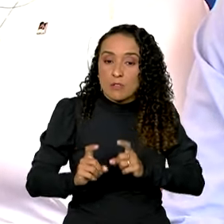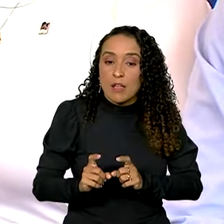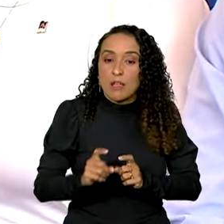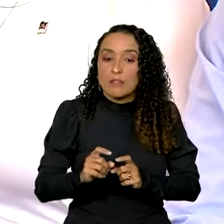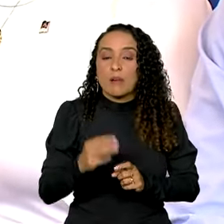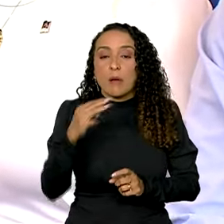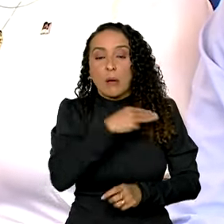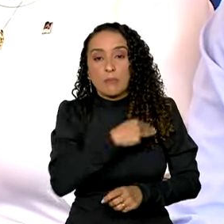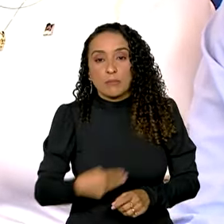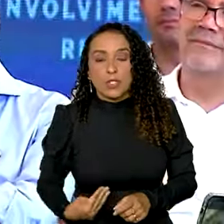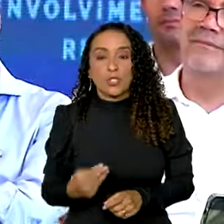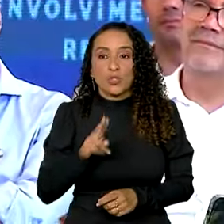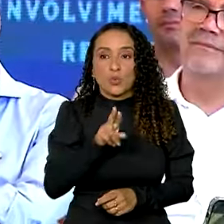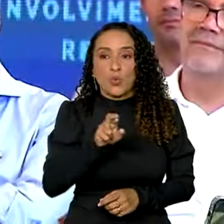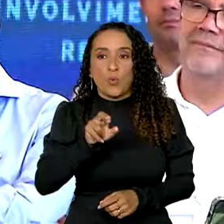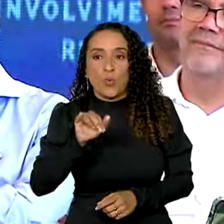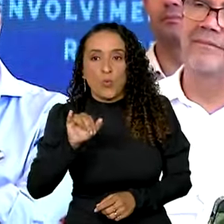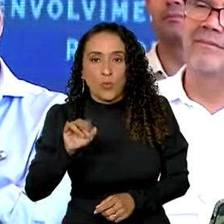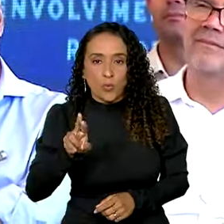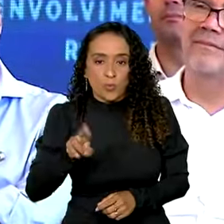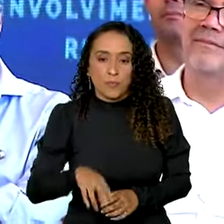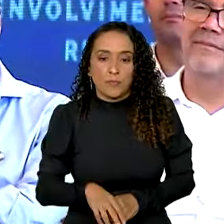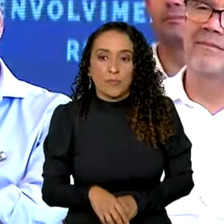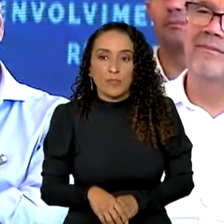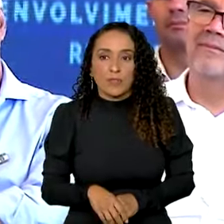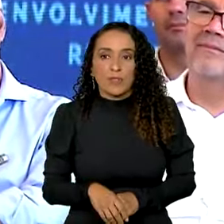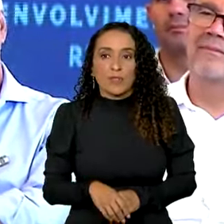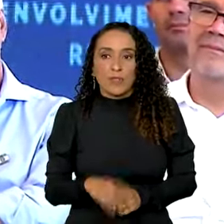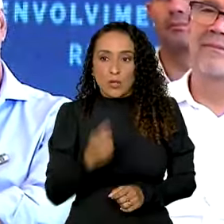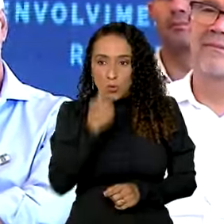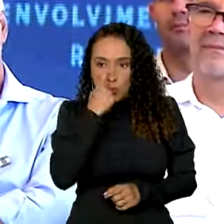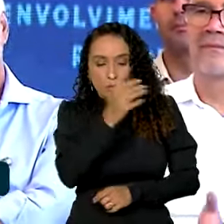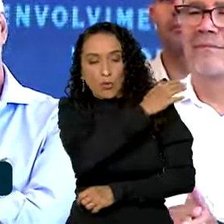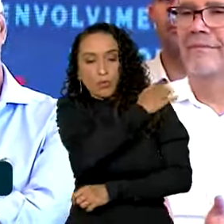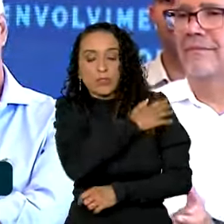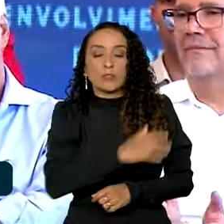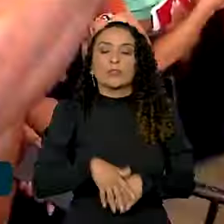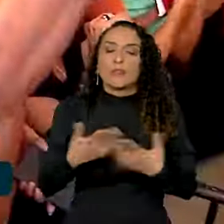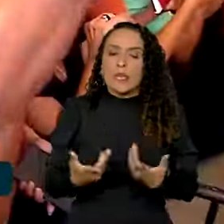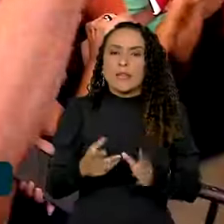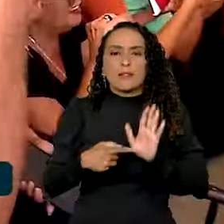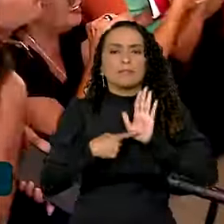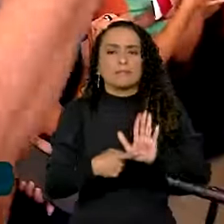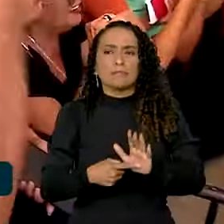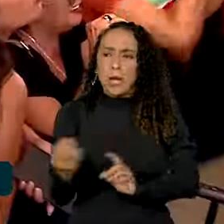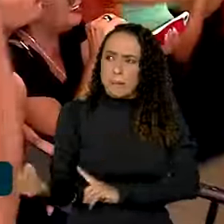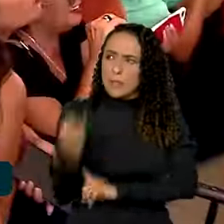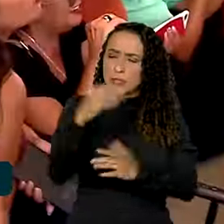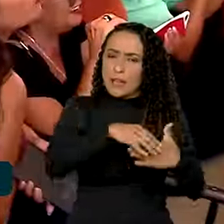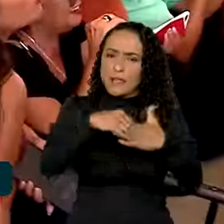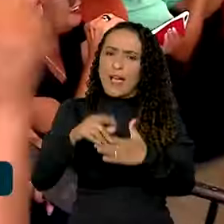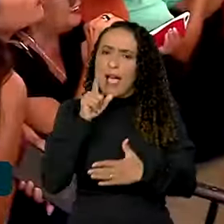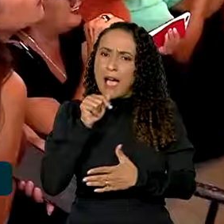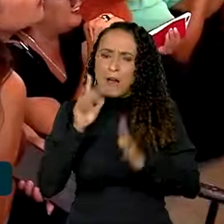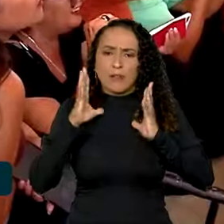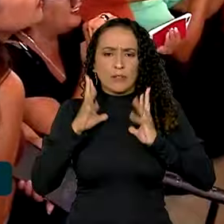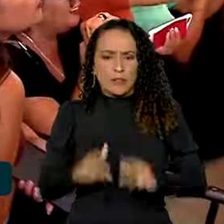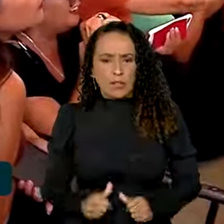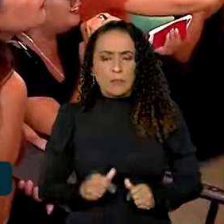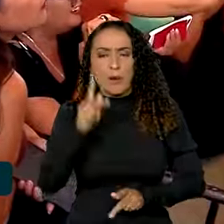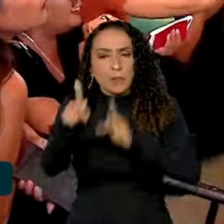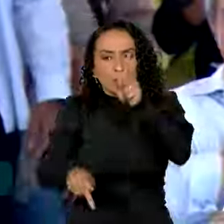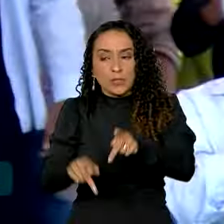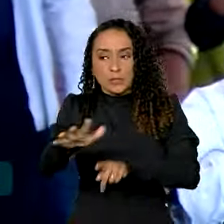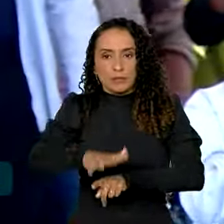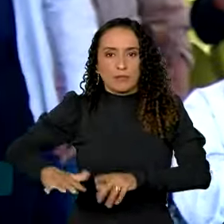querido ministro Rui Costa. O presidente Lula destacou a importância do empreendimento para levar a água de qualidade à população que vive